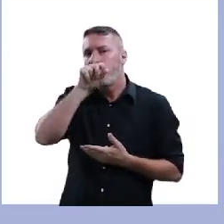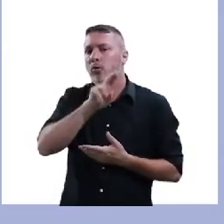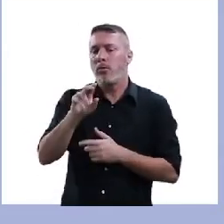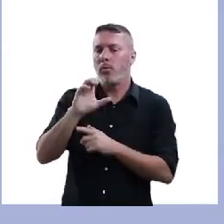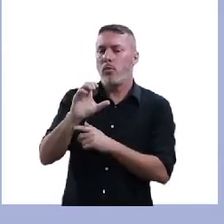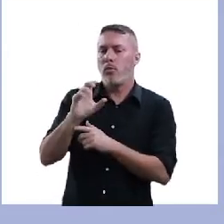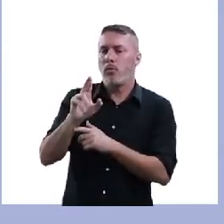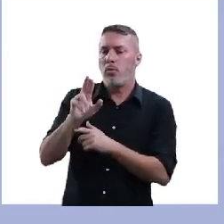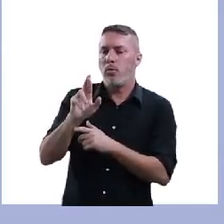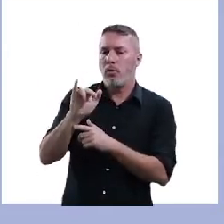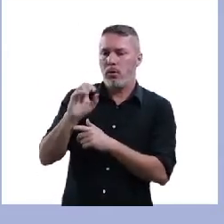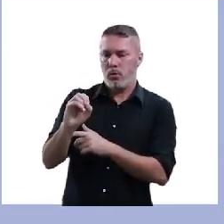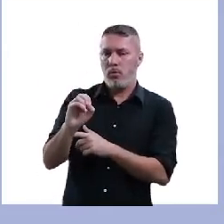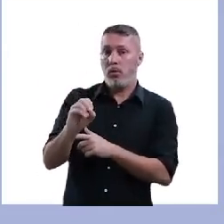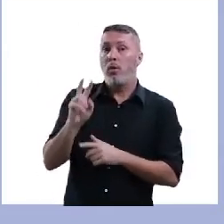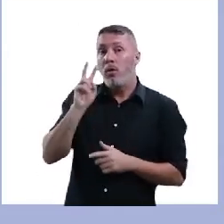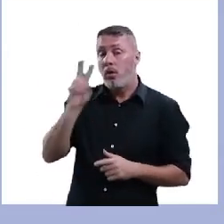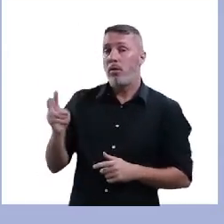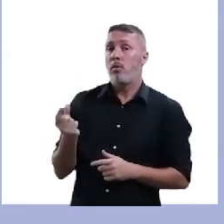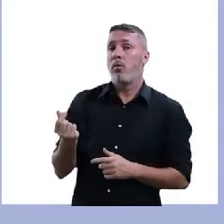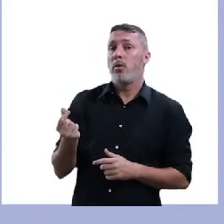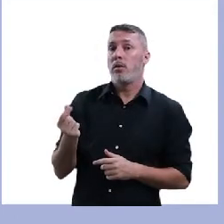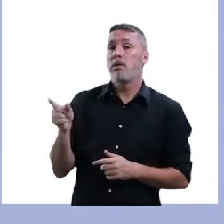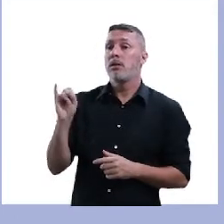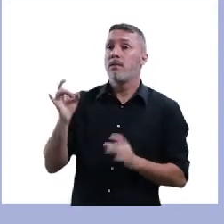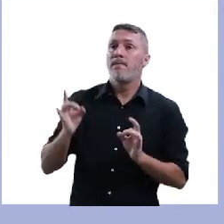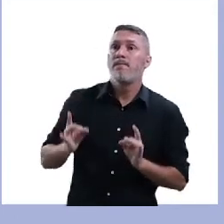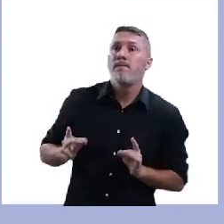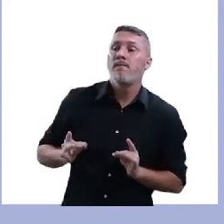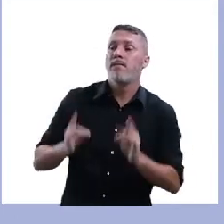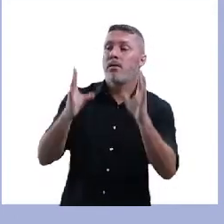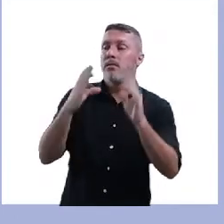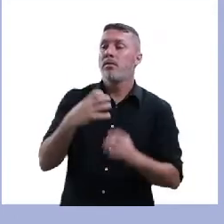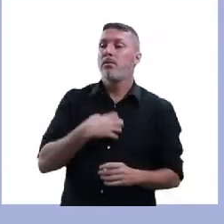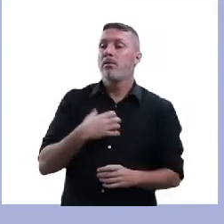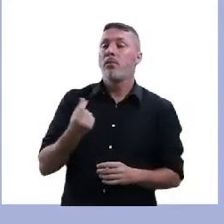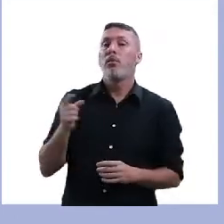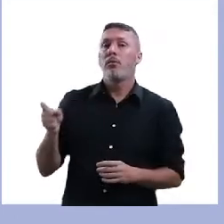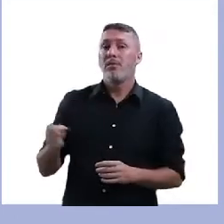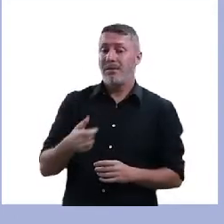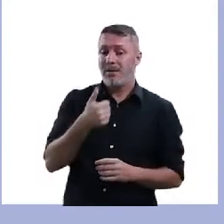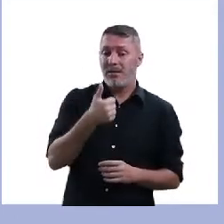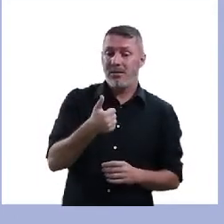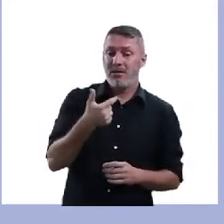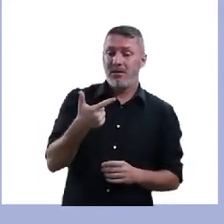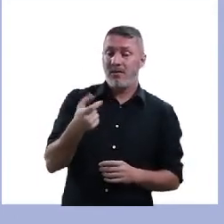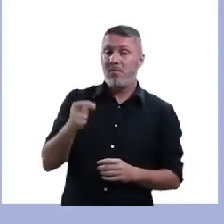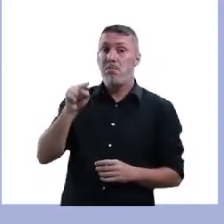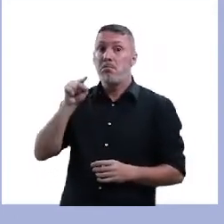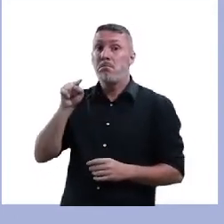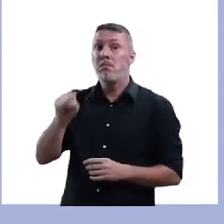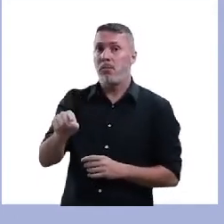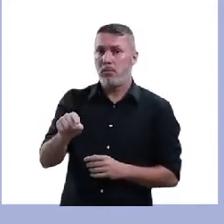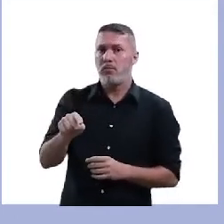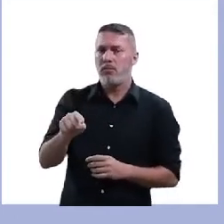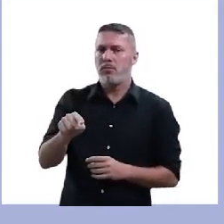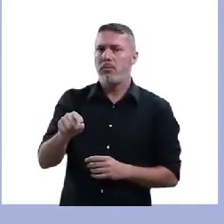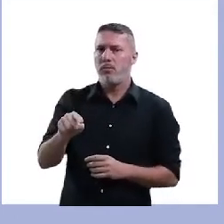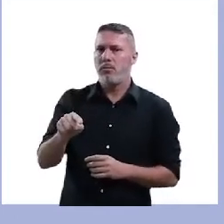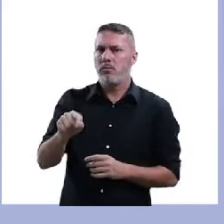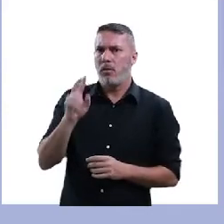nessa foto, né, o pássaro Curió. Olha o valor que pode chegar um pássaro.